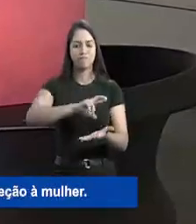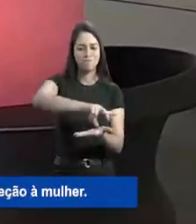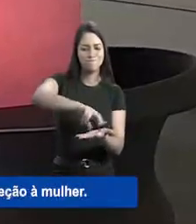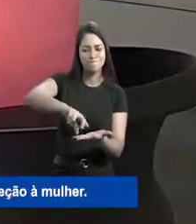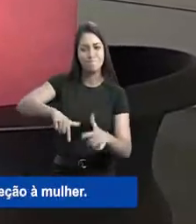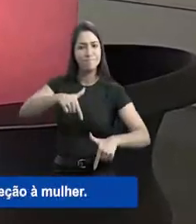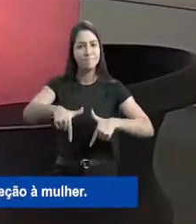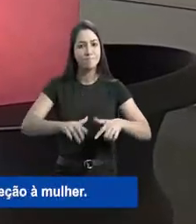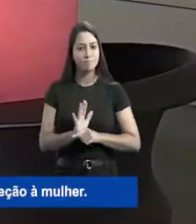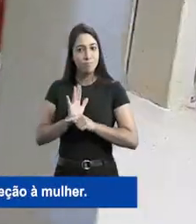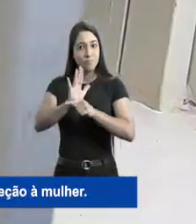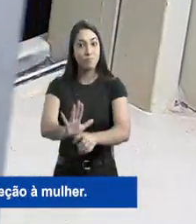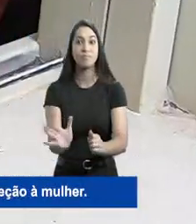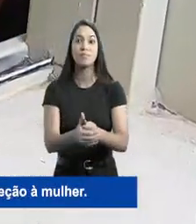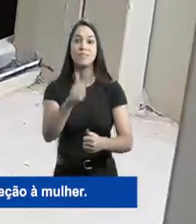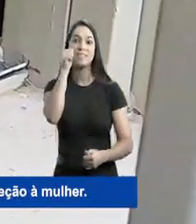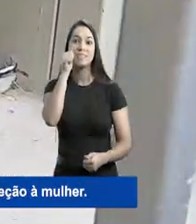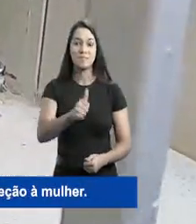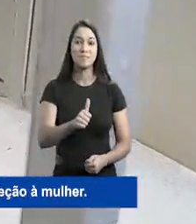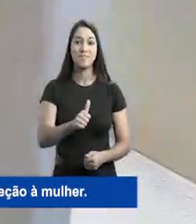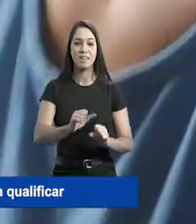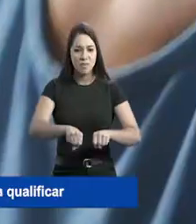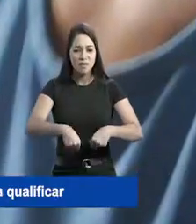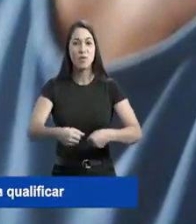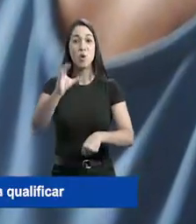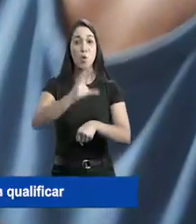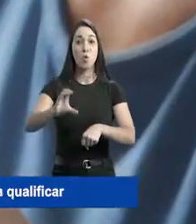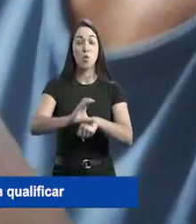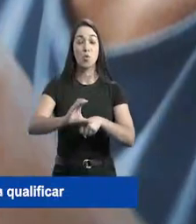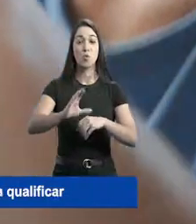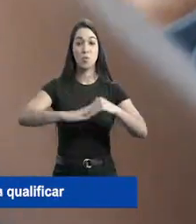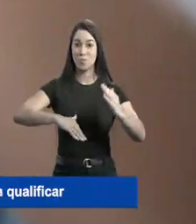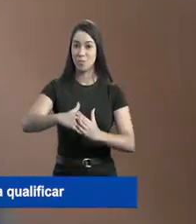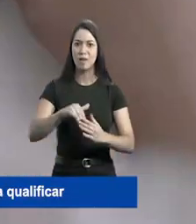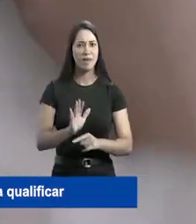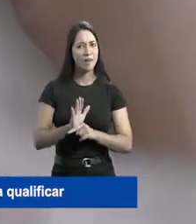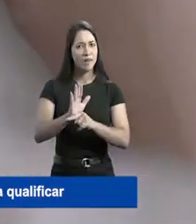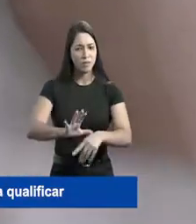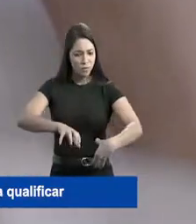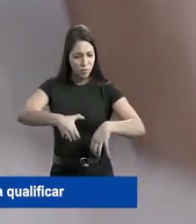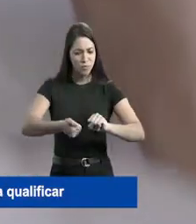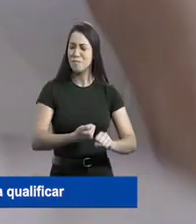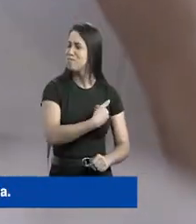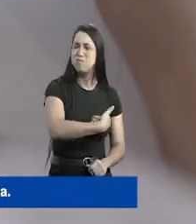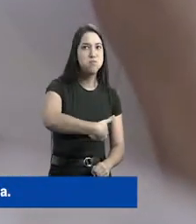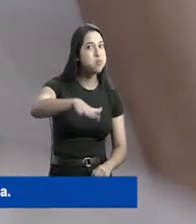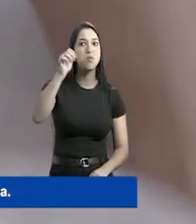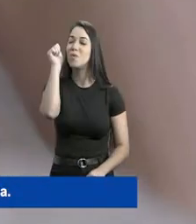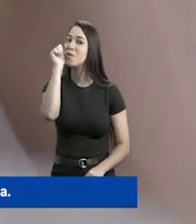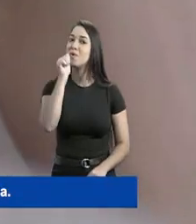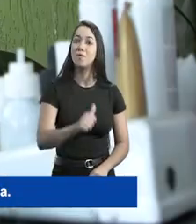só lugar vários serviços de atenção e proteção à mulher. Reforçou os cursos profissionalizantes, que já ajudaram a qualificar